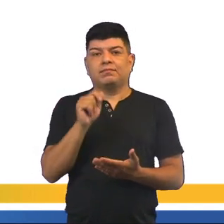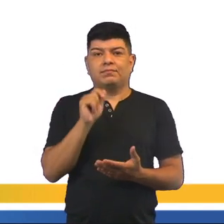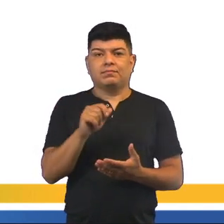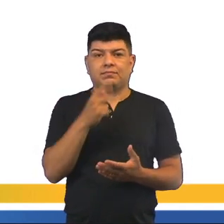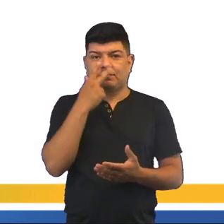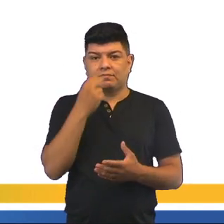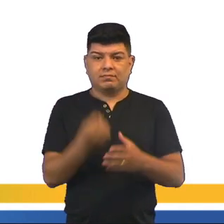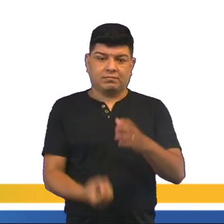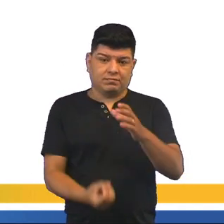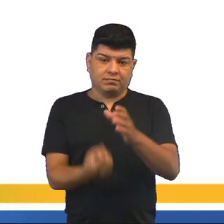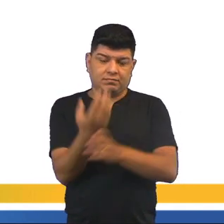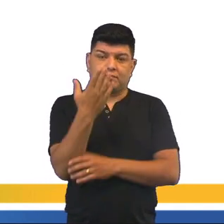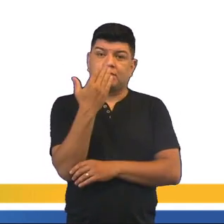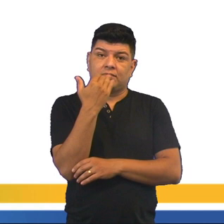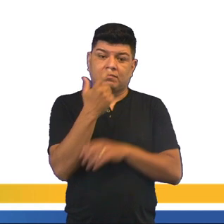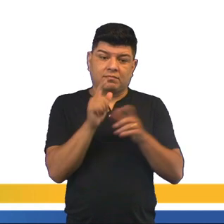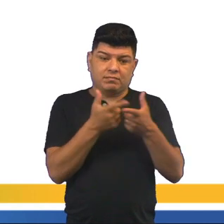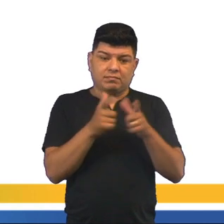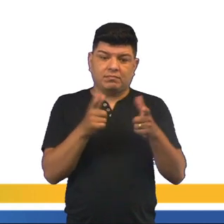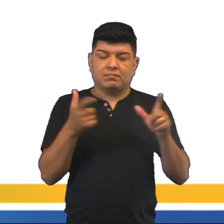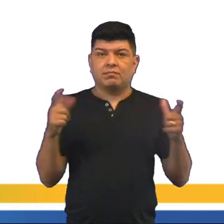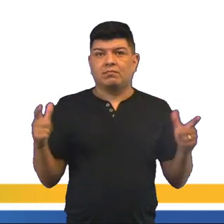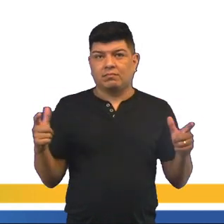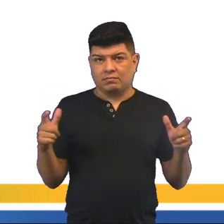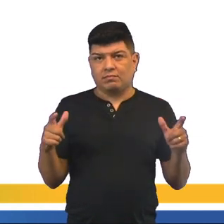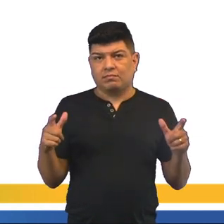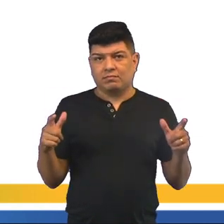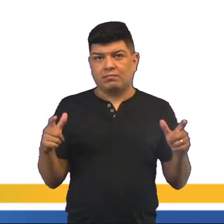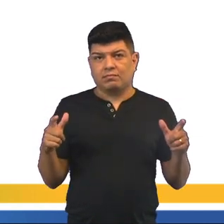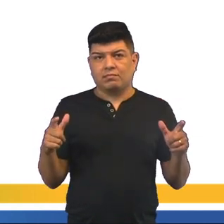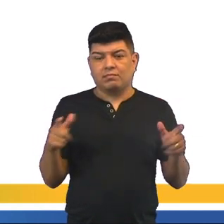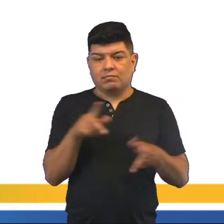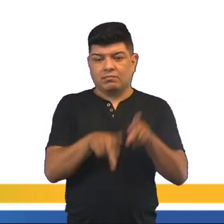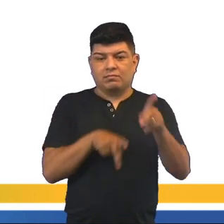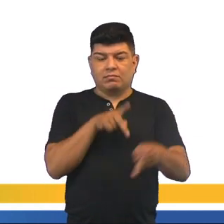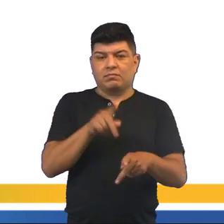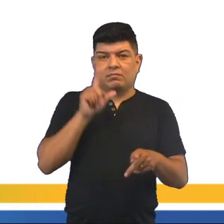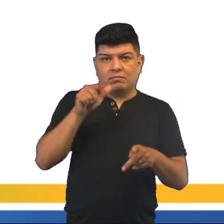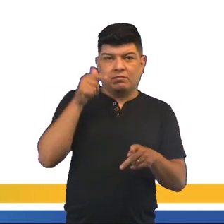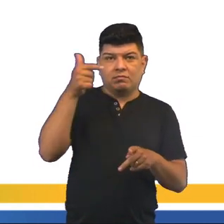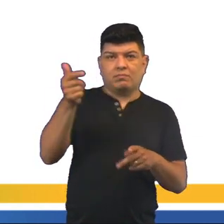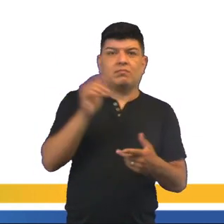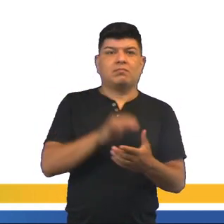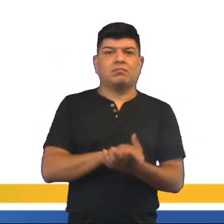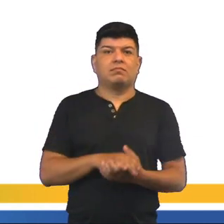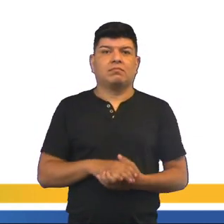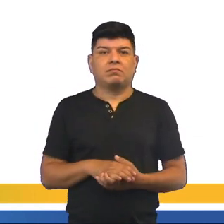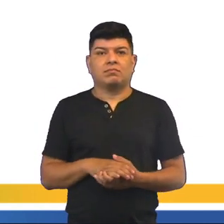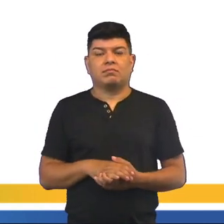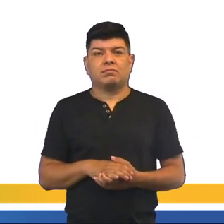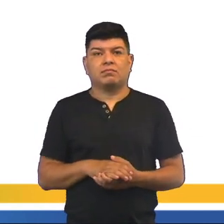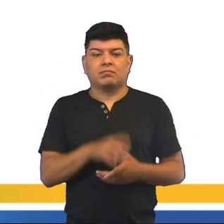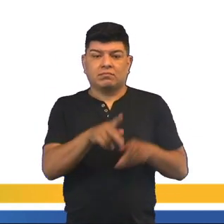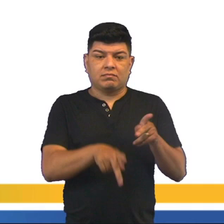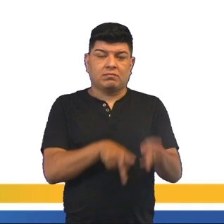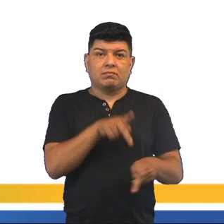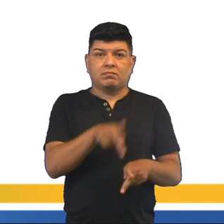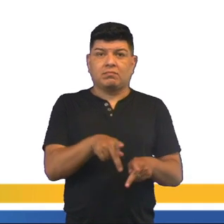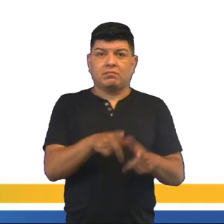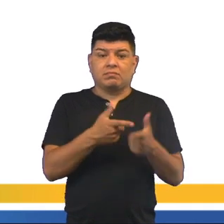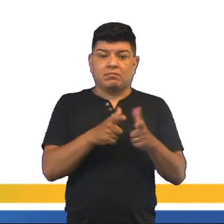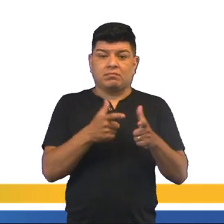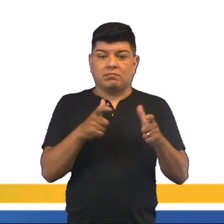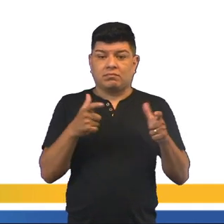produção de alimento cresceria num ritmo e o crescimento populacional em outro. Ou seja, a população